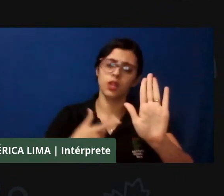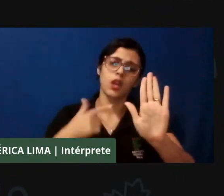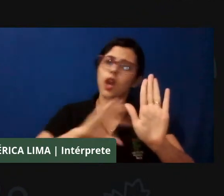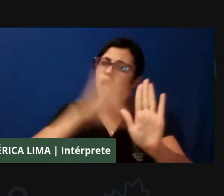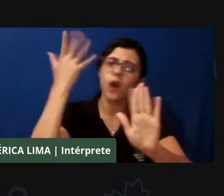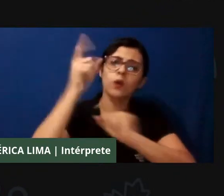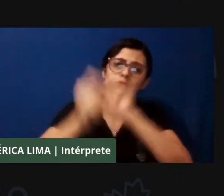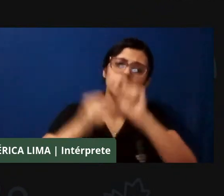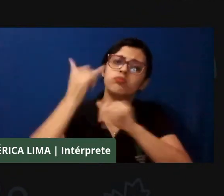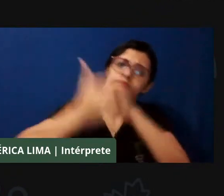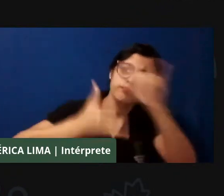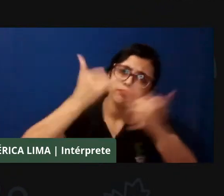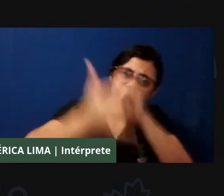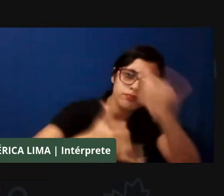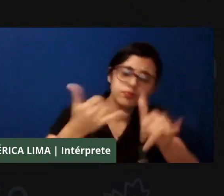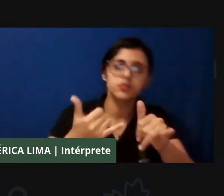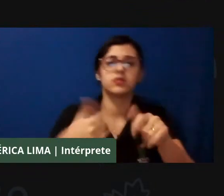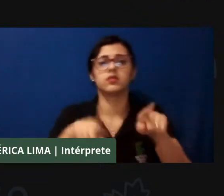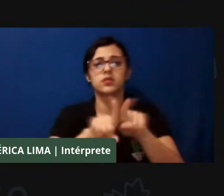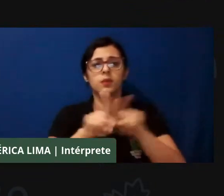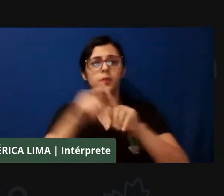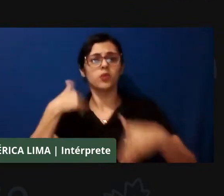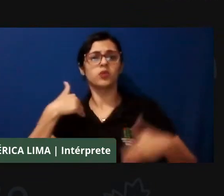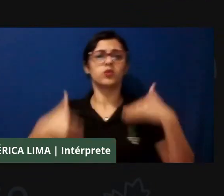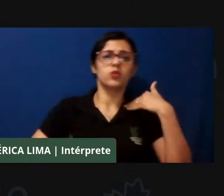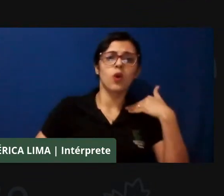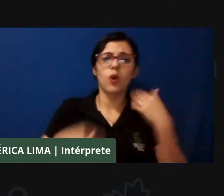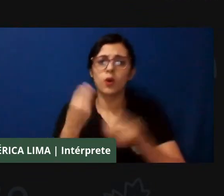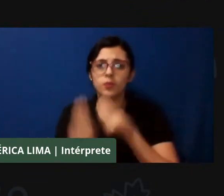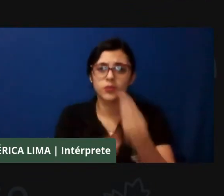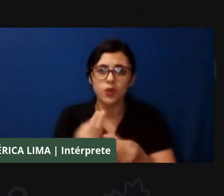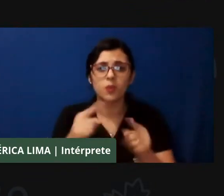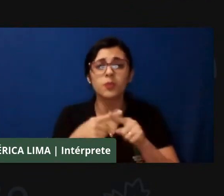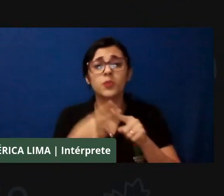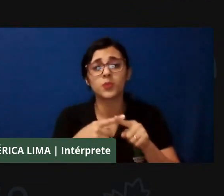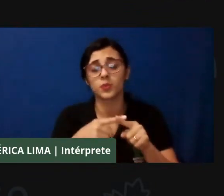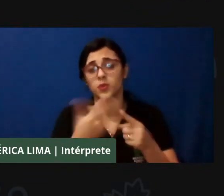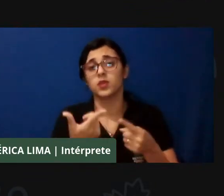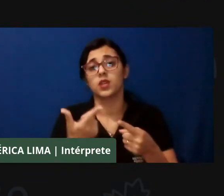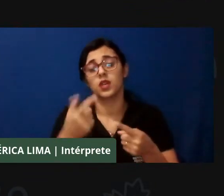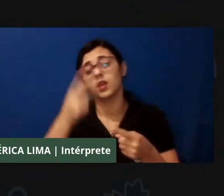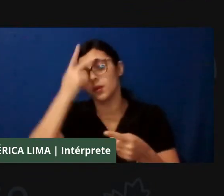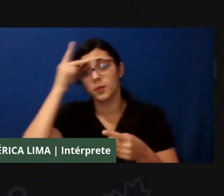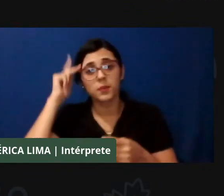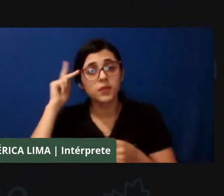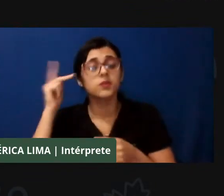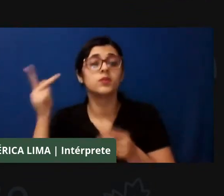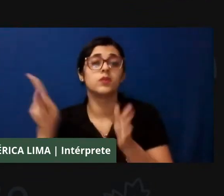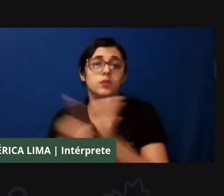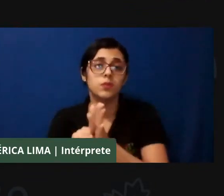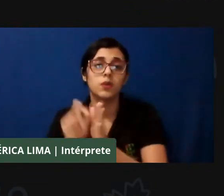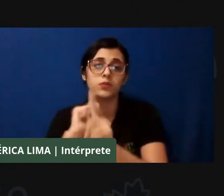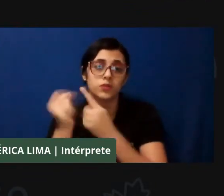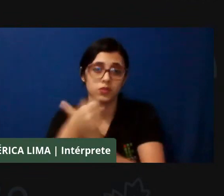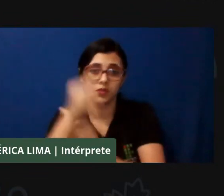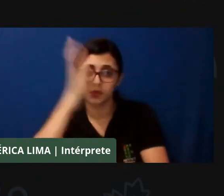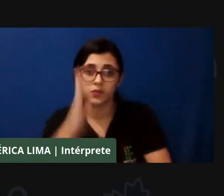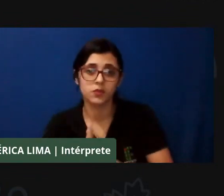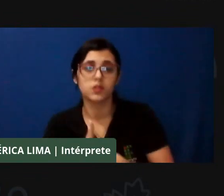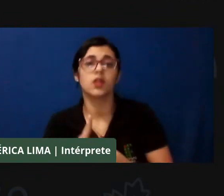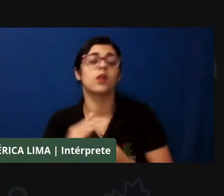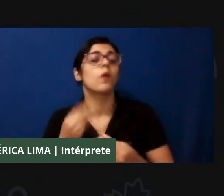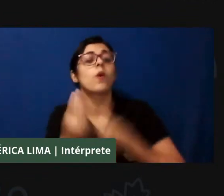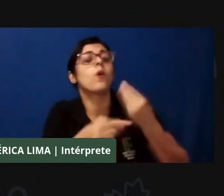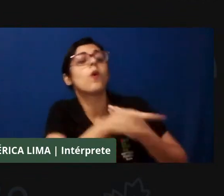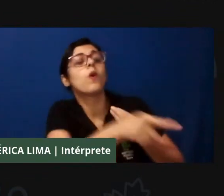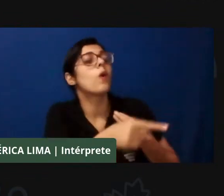Estado brasileiro, ele vem tratando os povos e comunidades tradicionais do Brasil, nós estamos